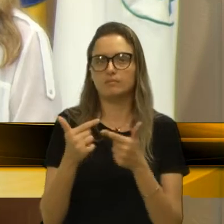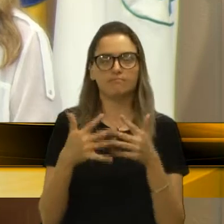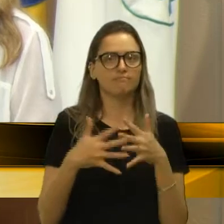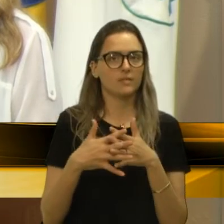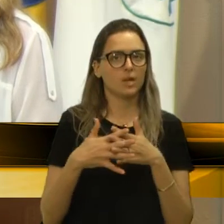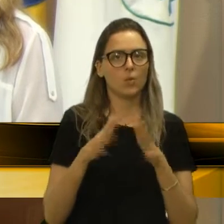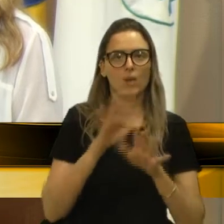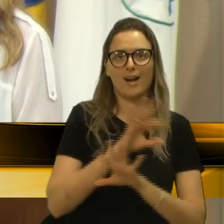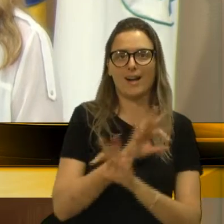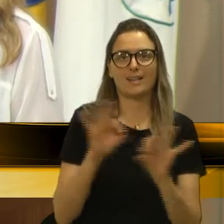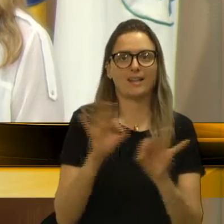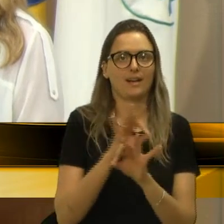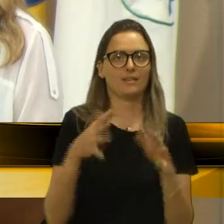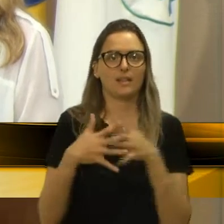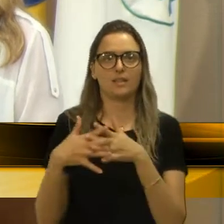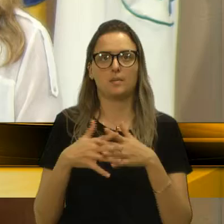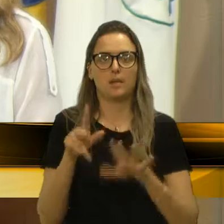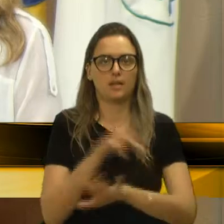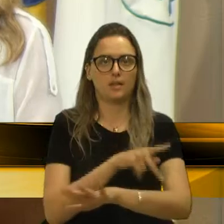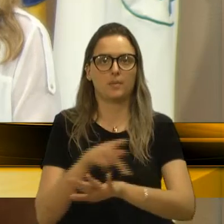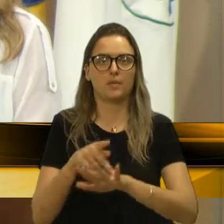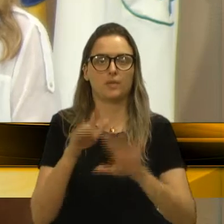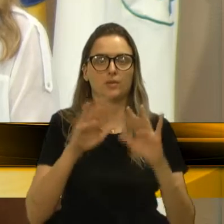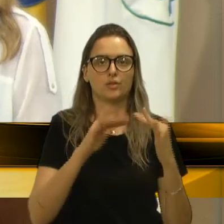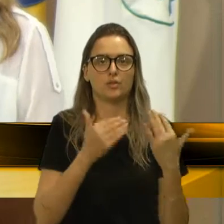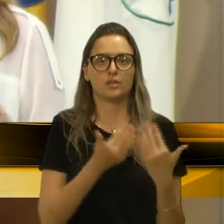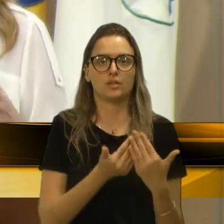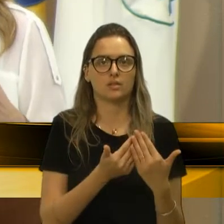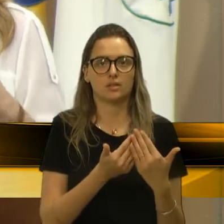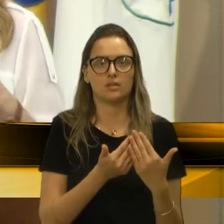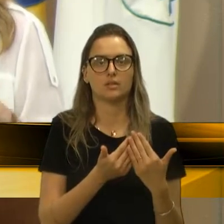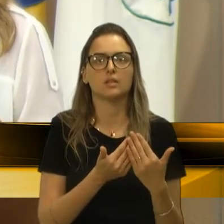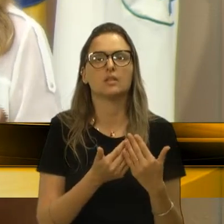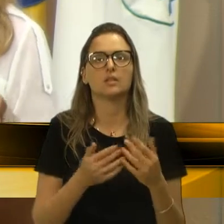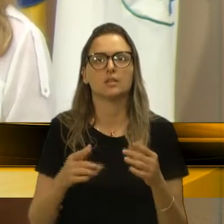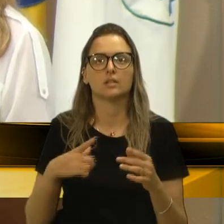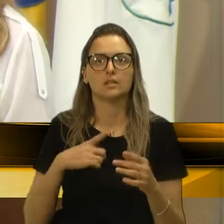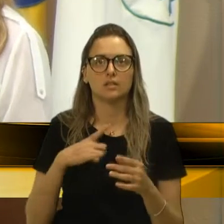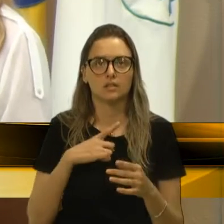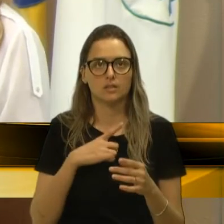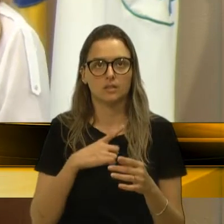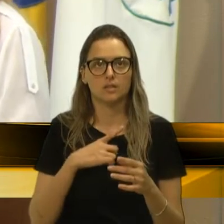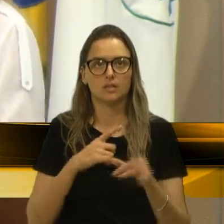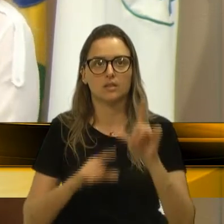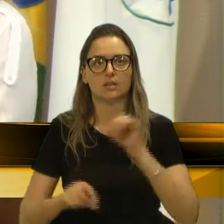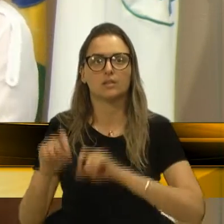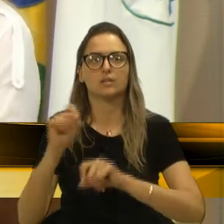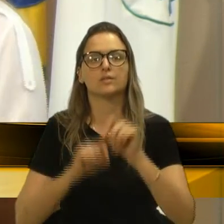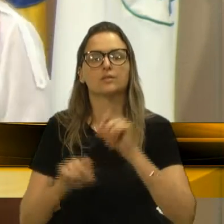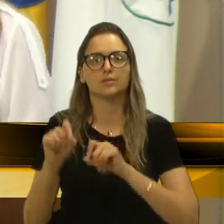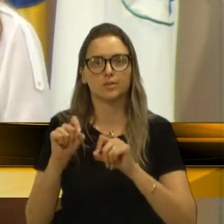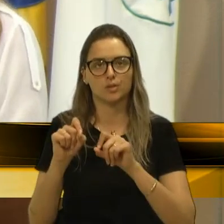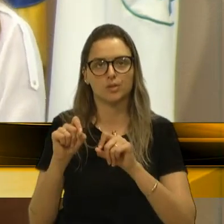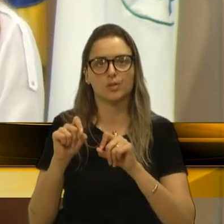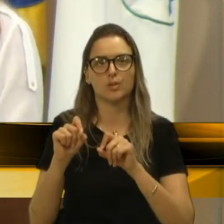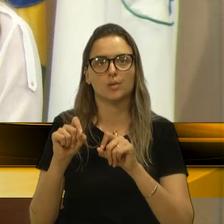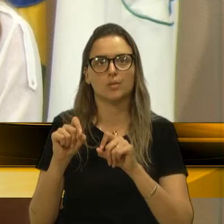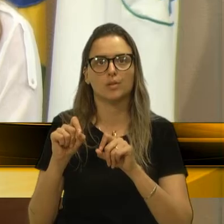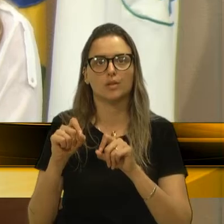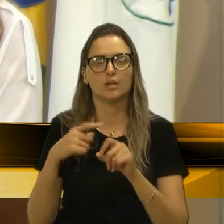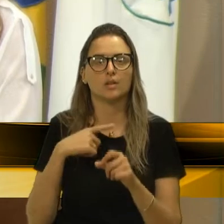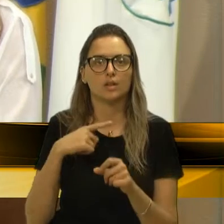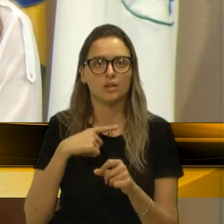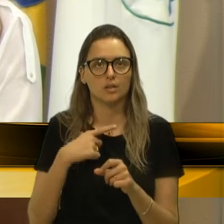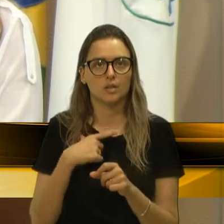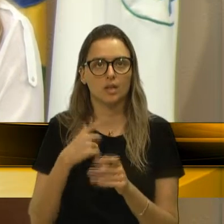pedagogia da escola, no caso, na parte pedagógica. É da sala de aula para fora. A presença,